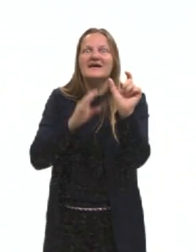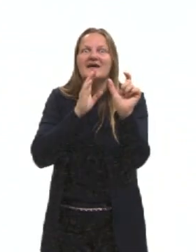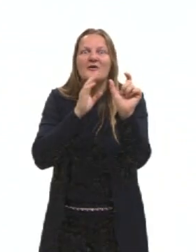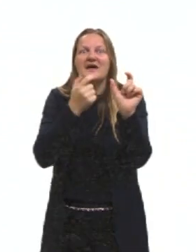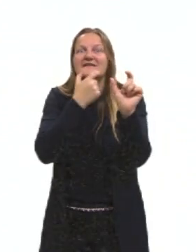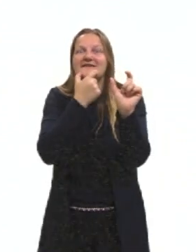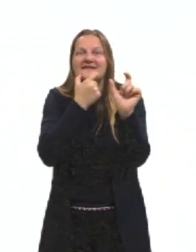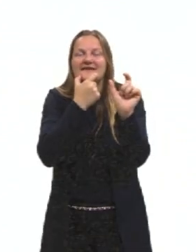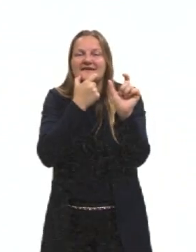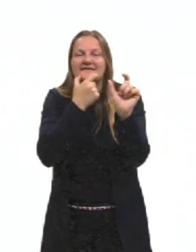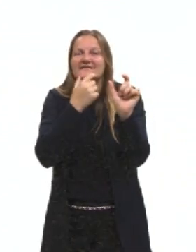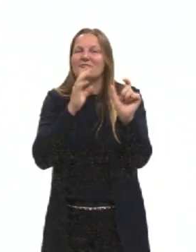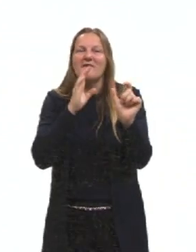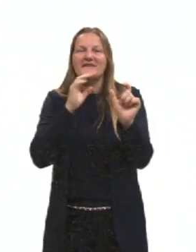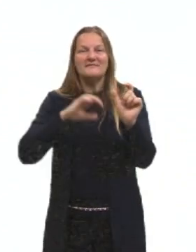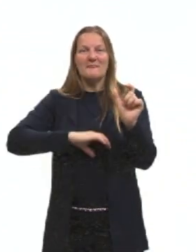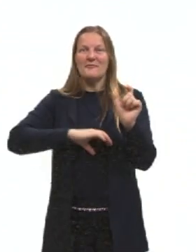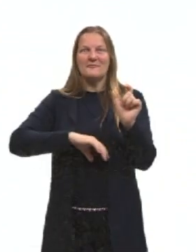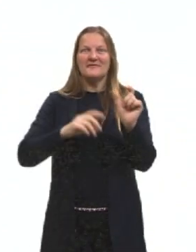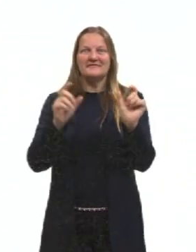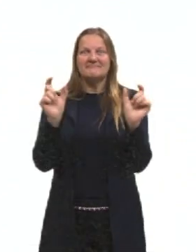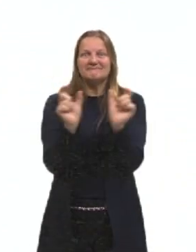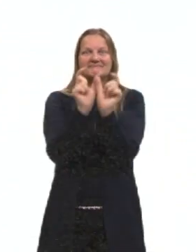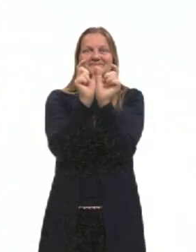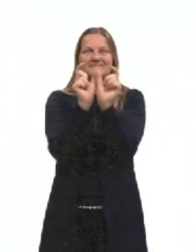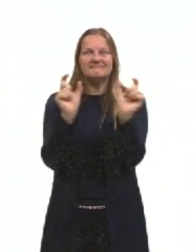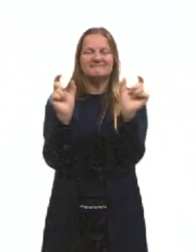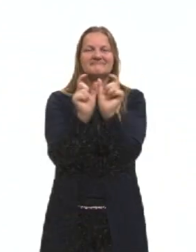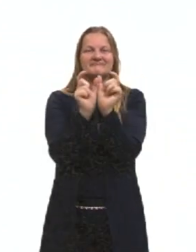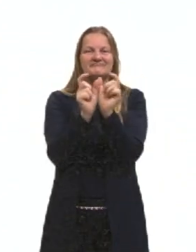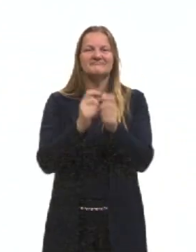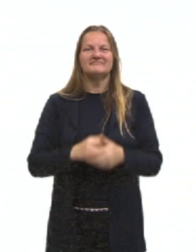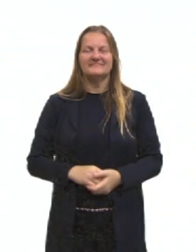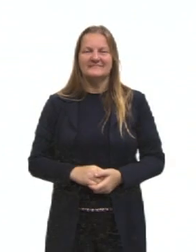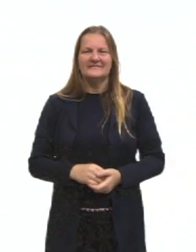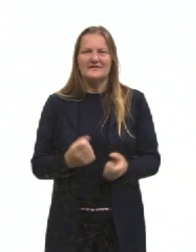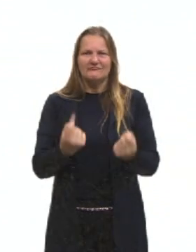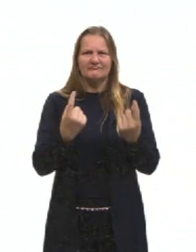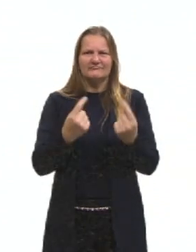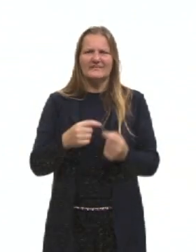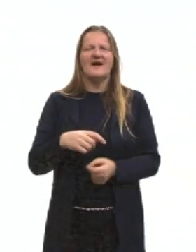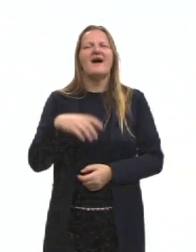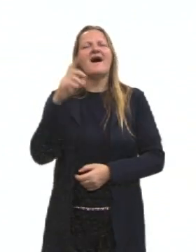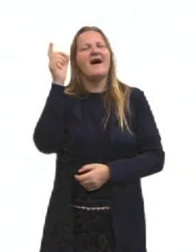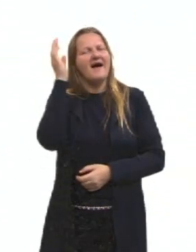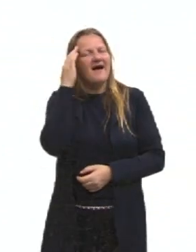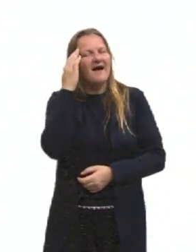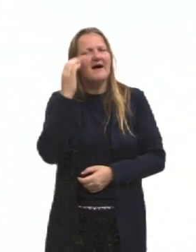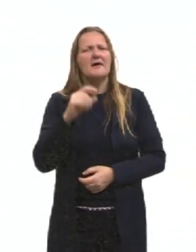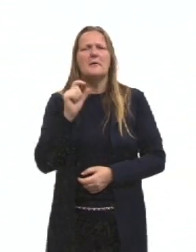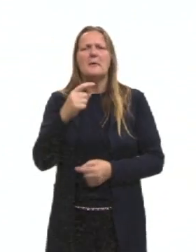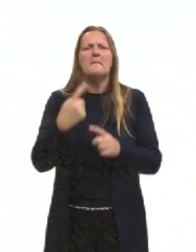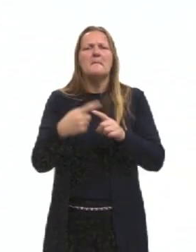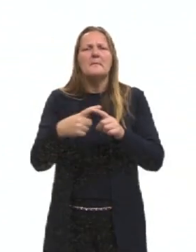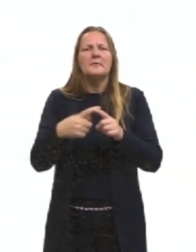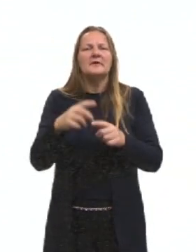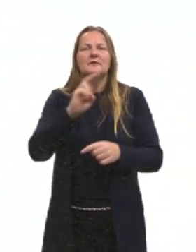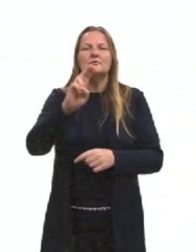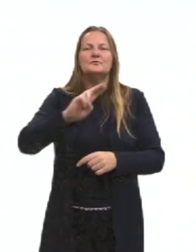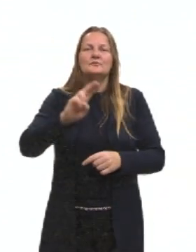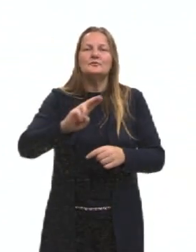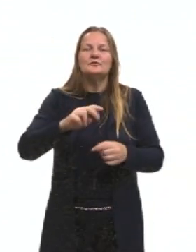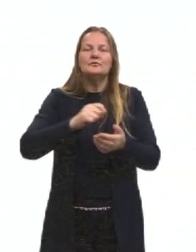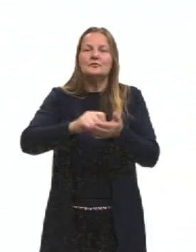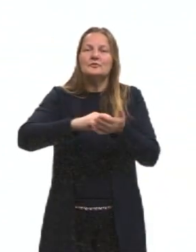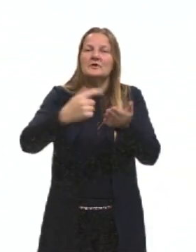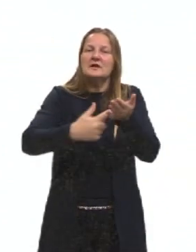é. Por quê? Afinal, ela vai lá e responde, né? No último quadradinho. Afinal, por que eles não escrevem esses